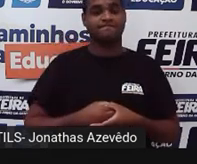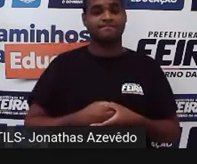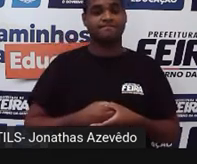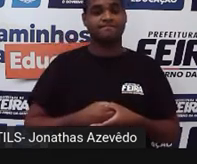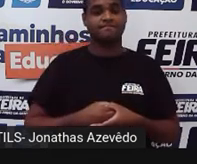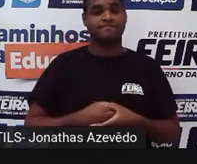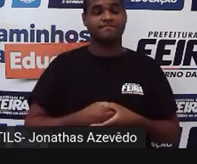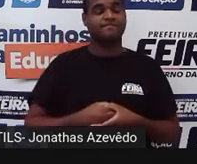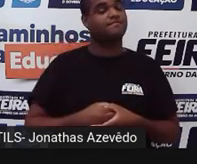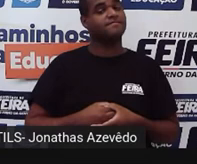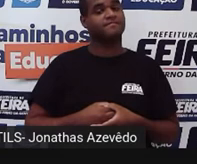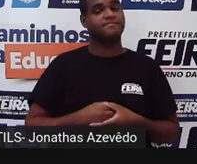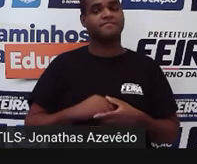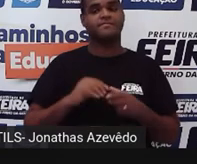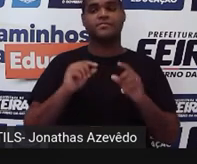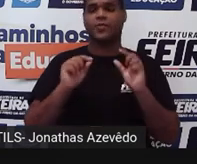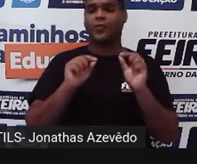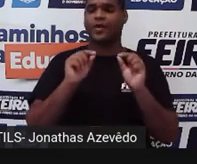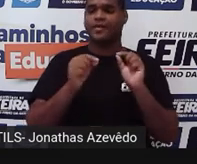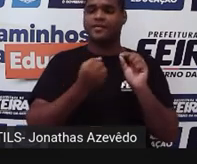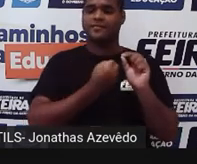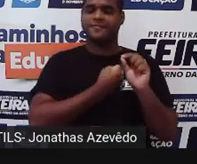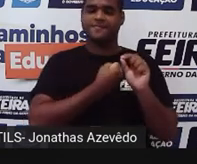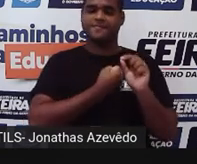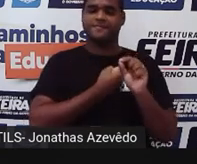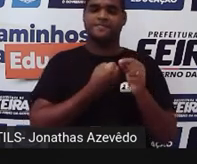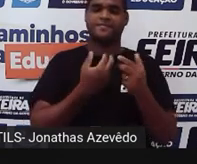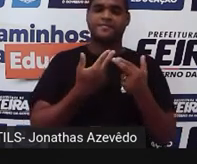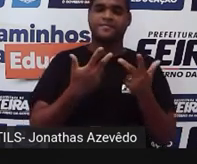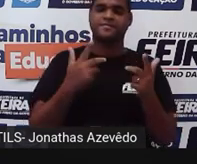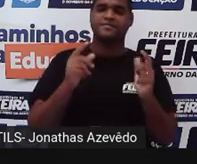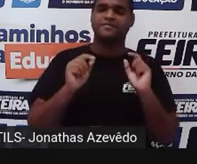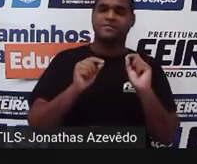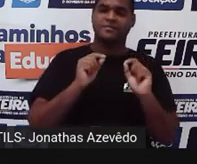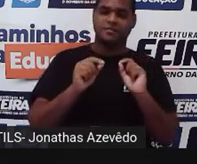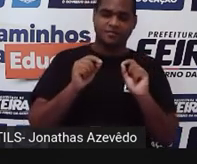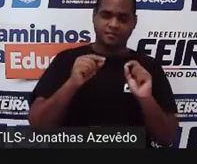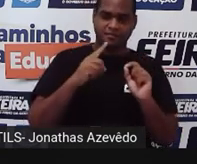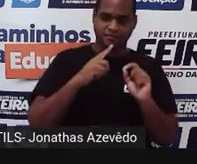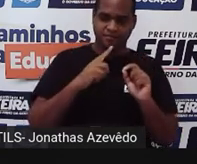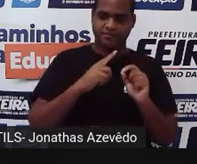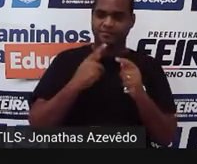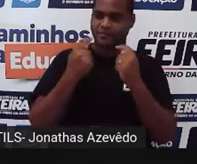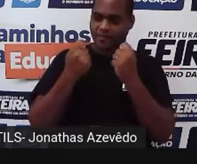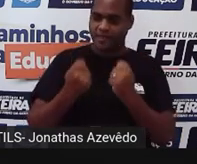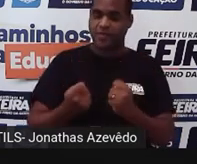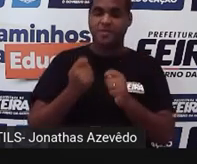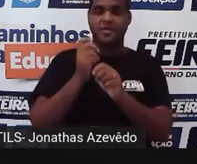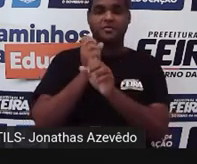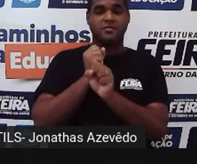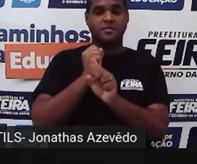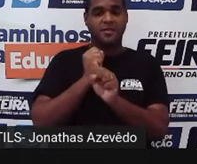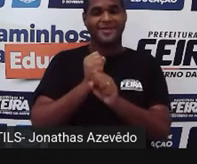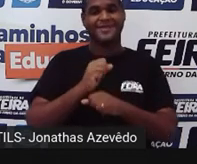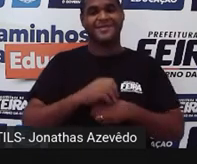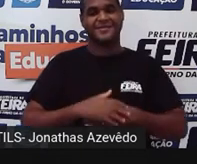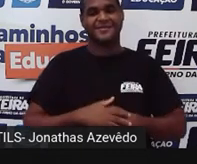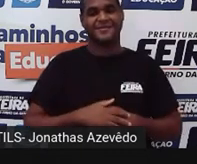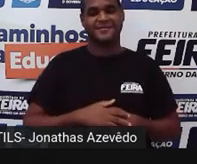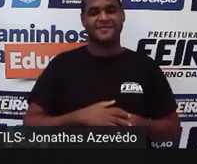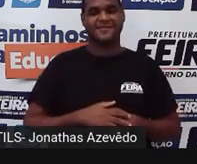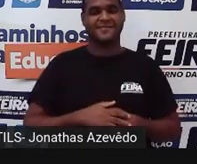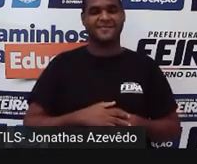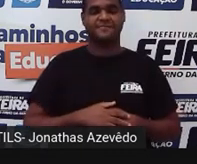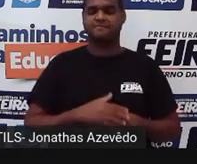O que é que são esses números? Esses números são os pesos. Tá bom?